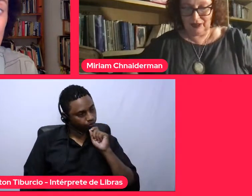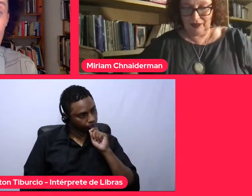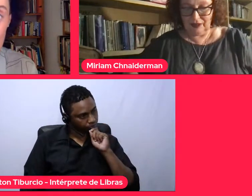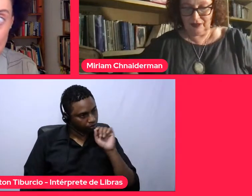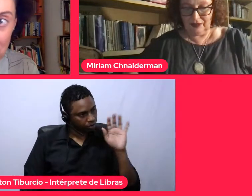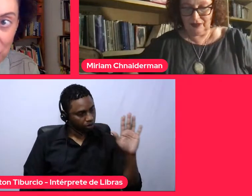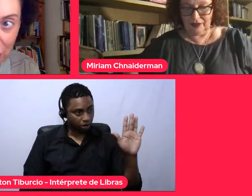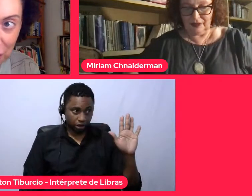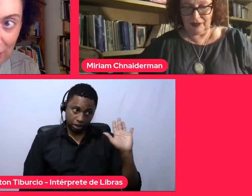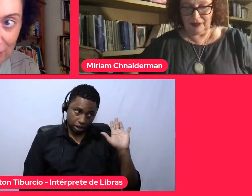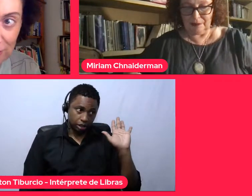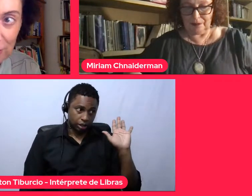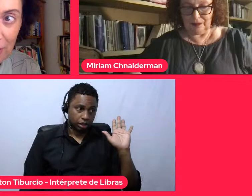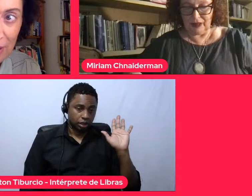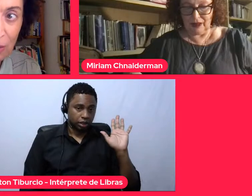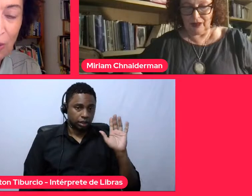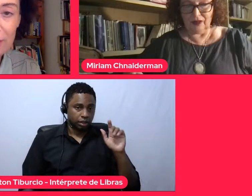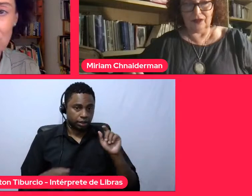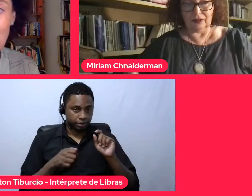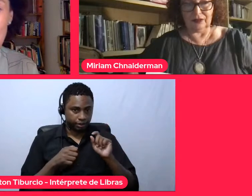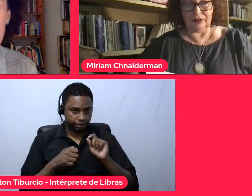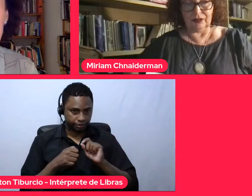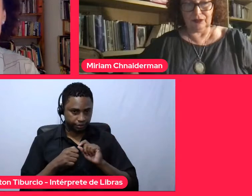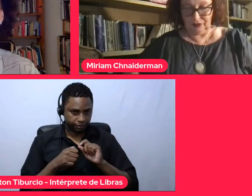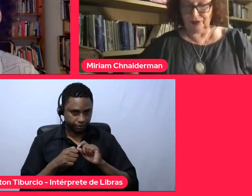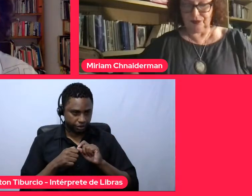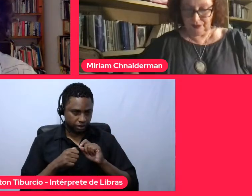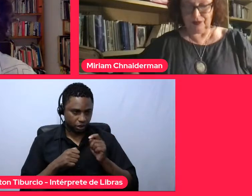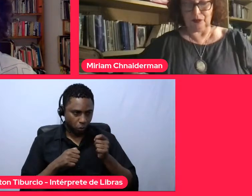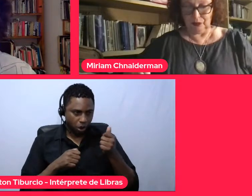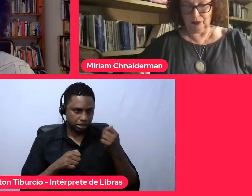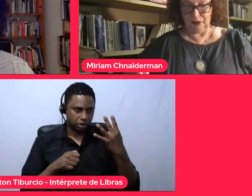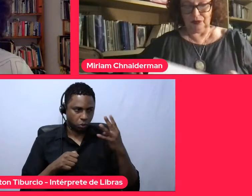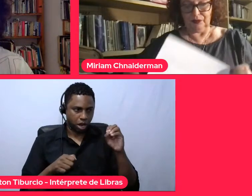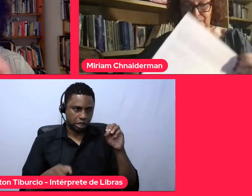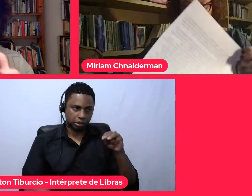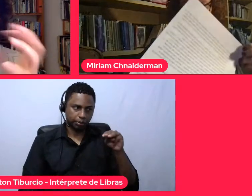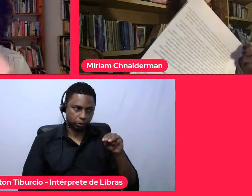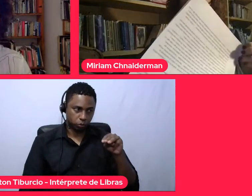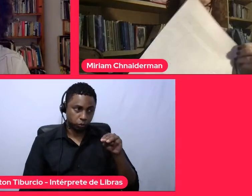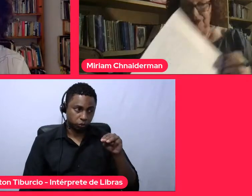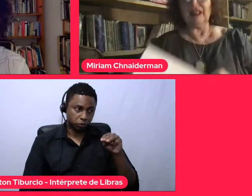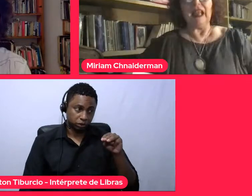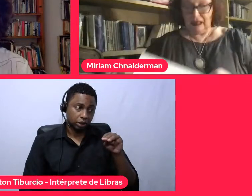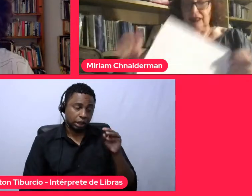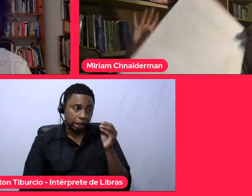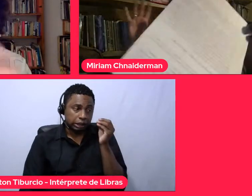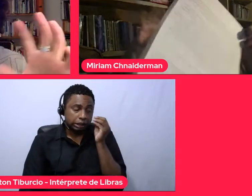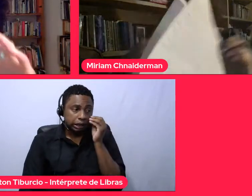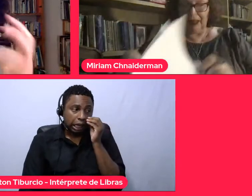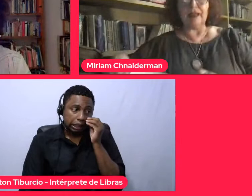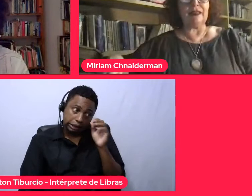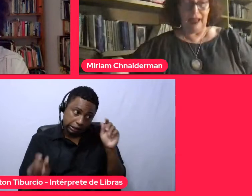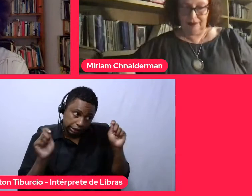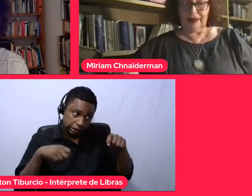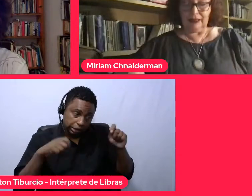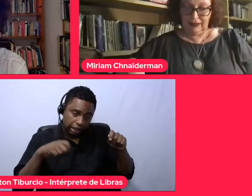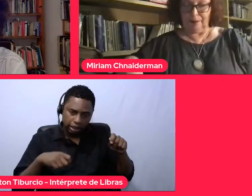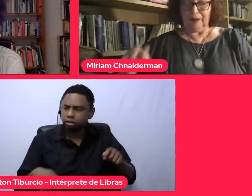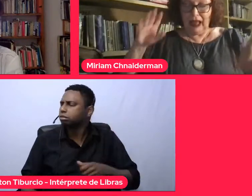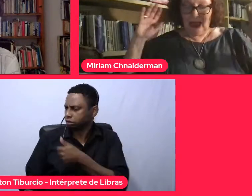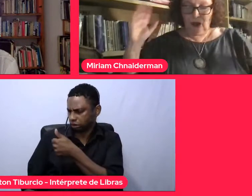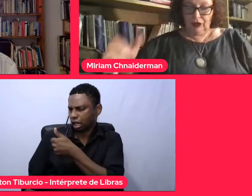a gente já fez quase 40 minutos. Tenta se você puder. para dar.